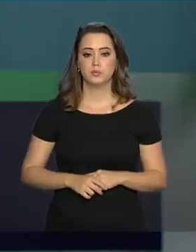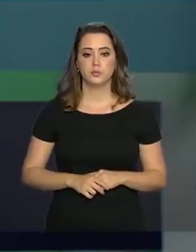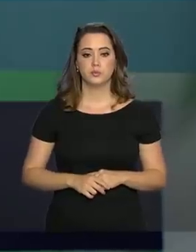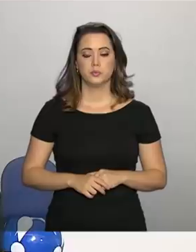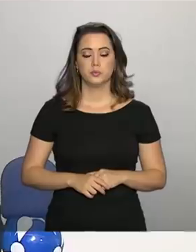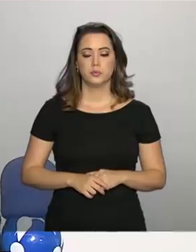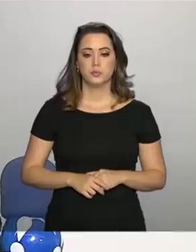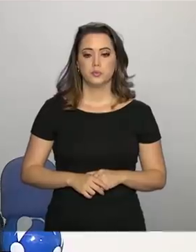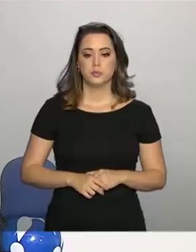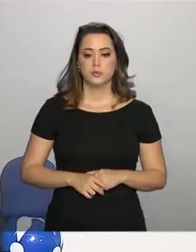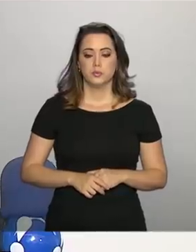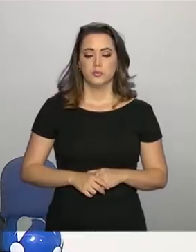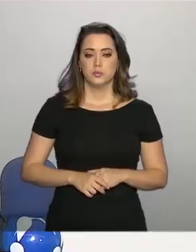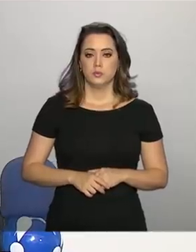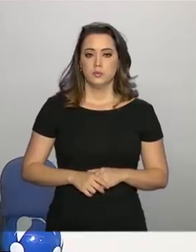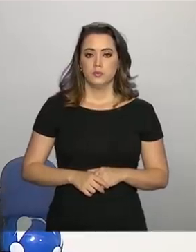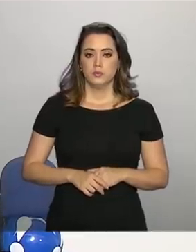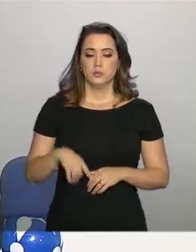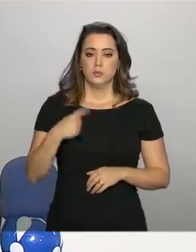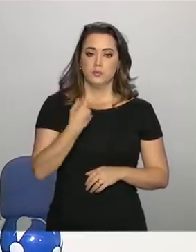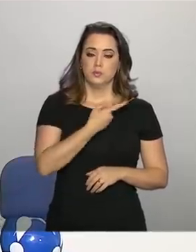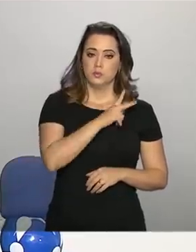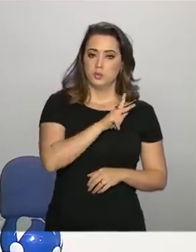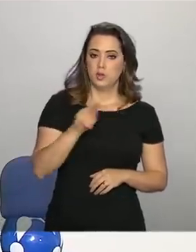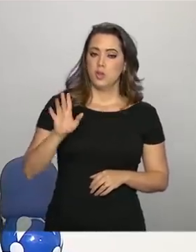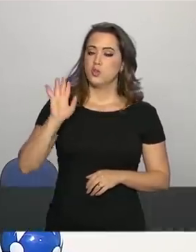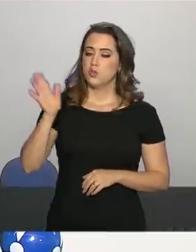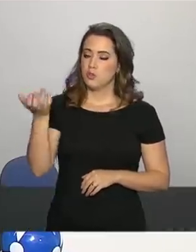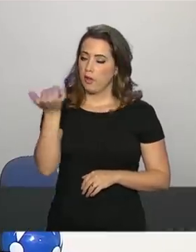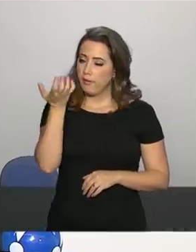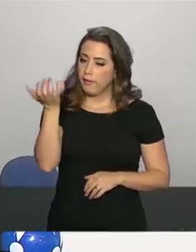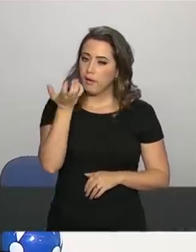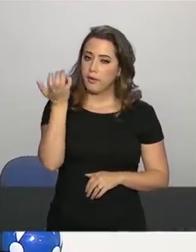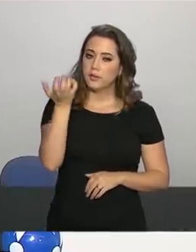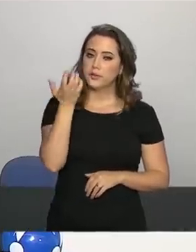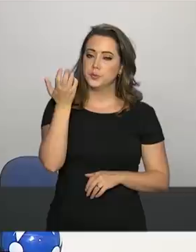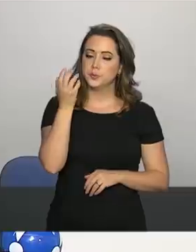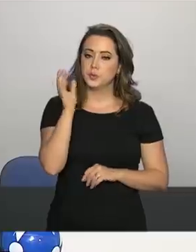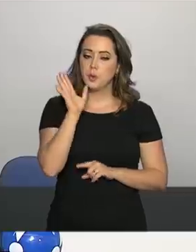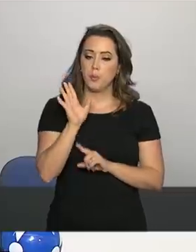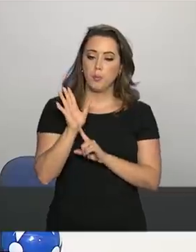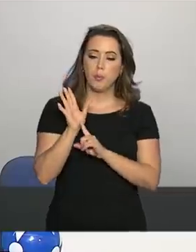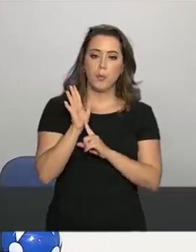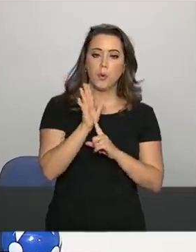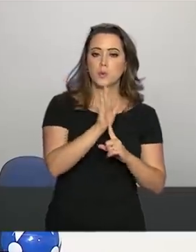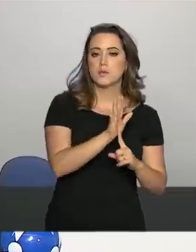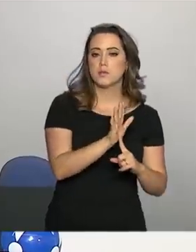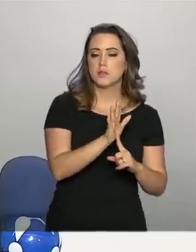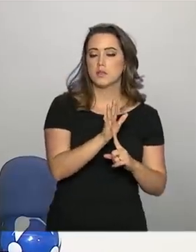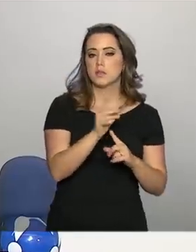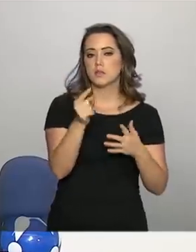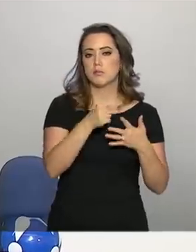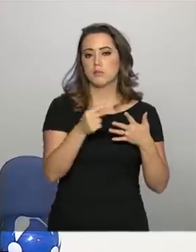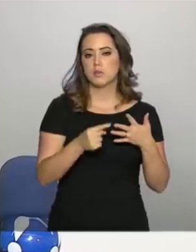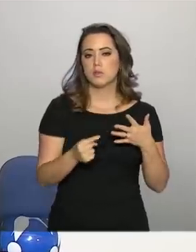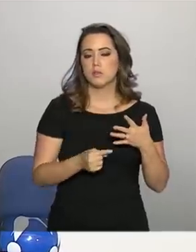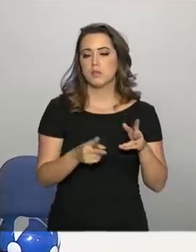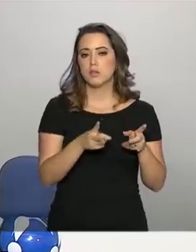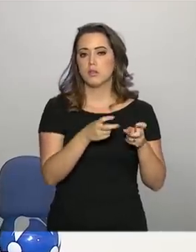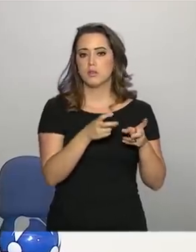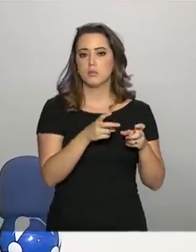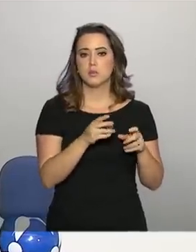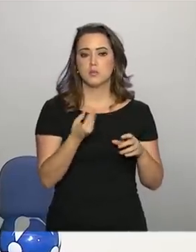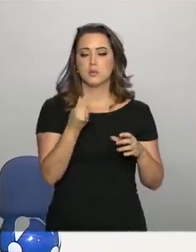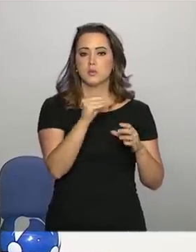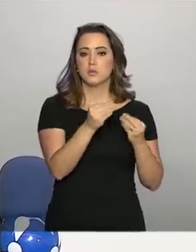O nosso presidente já gostaria de iluminar algumas das suas percepções lá